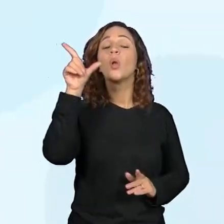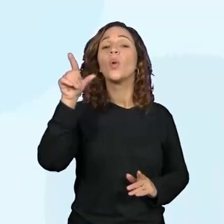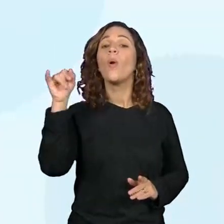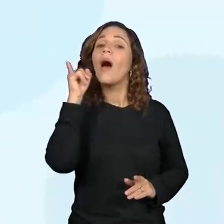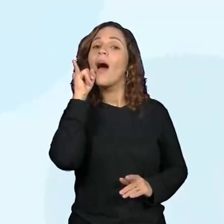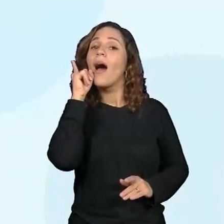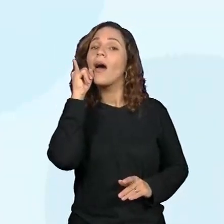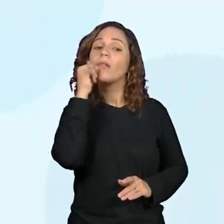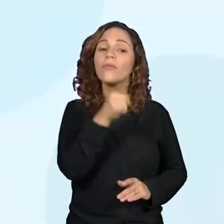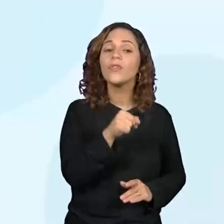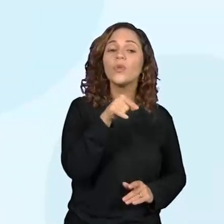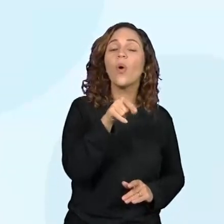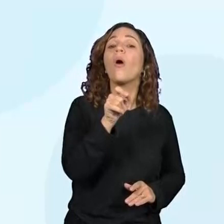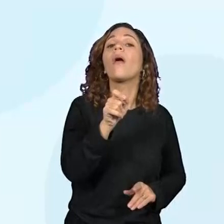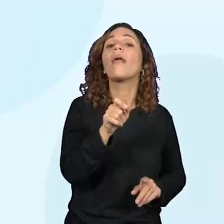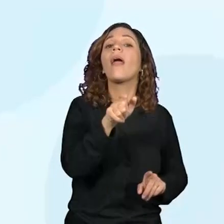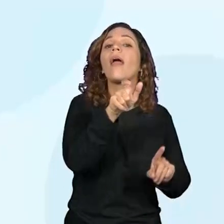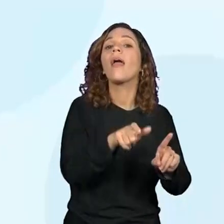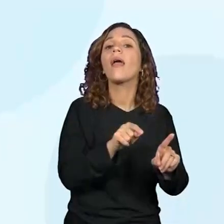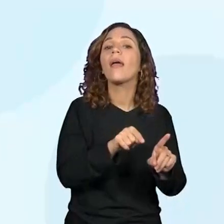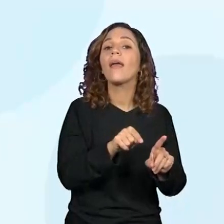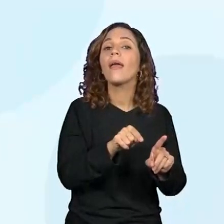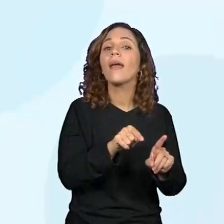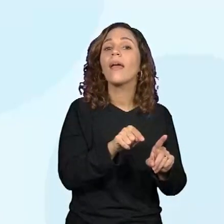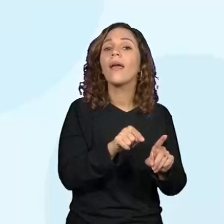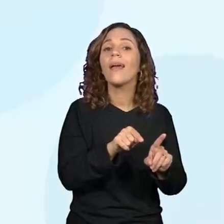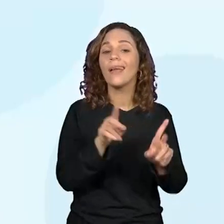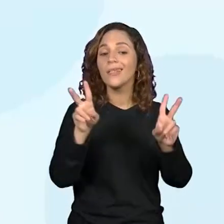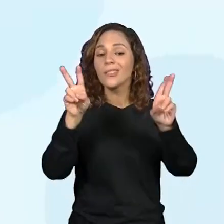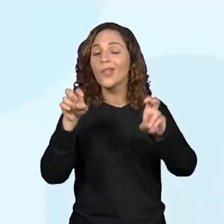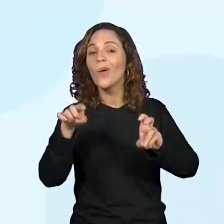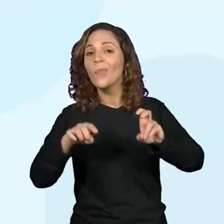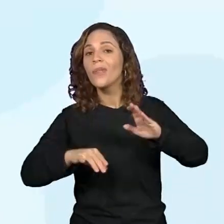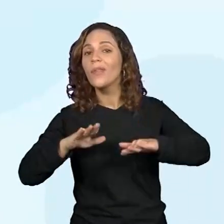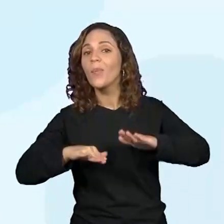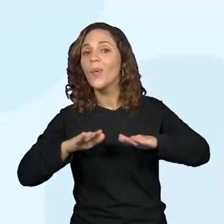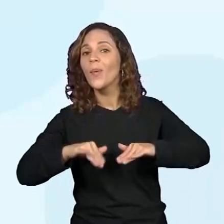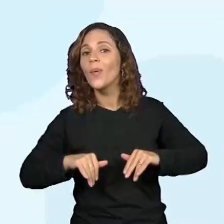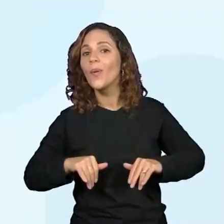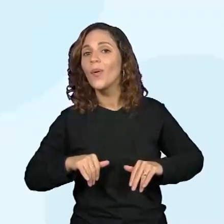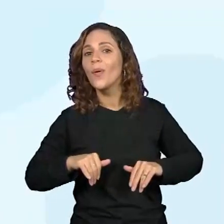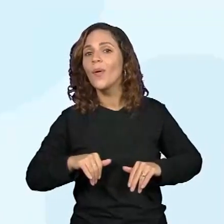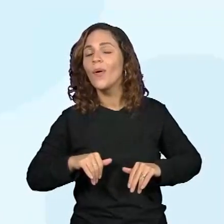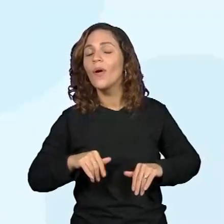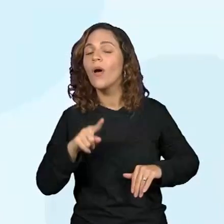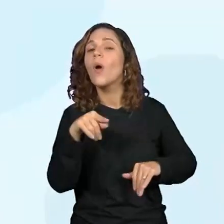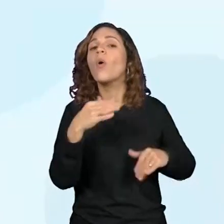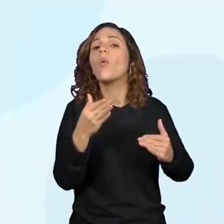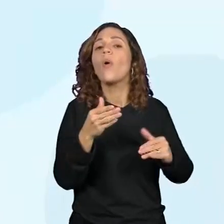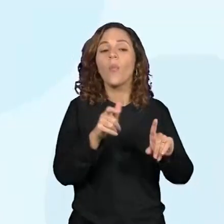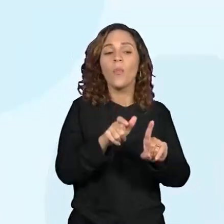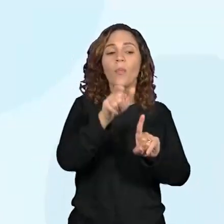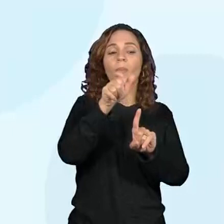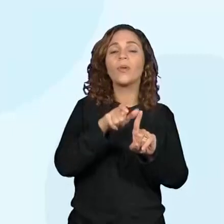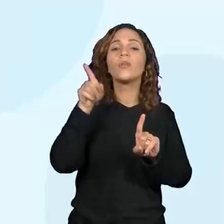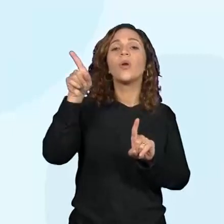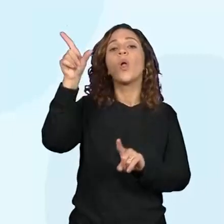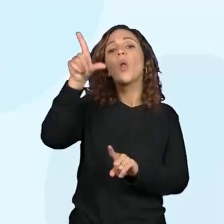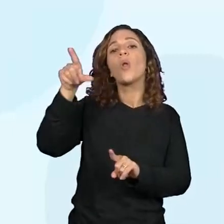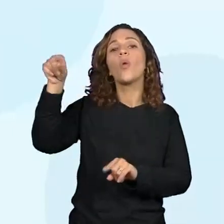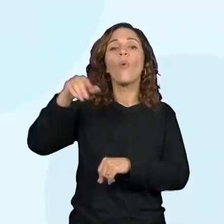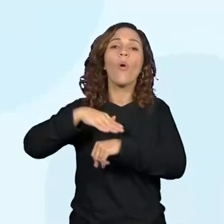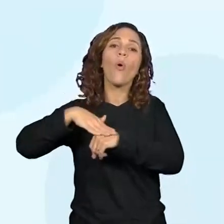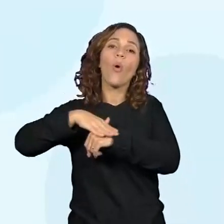relação ao tamborzinho? Então, quando eu leio essa frase aí, quem que eu acho que Que personagem que a lua está conversando